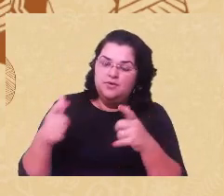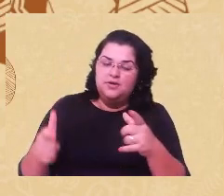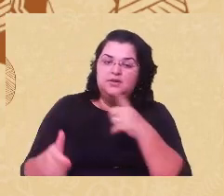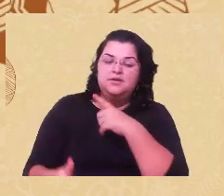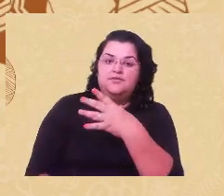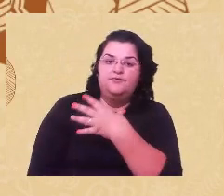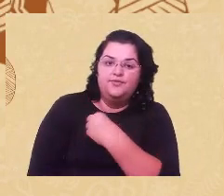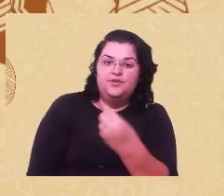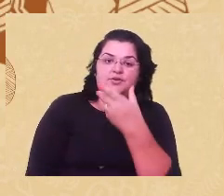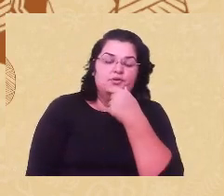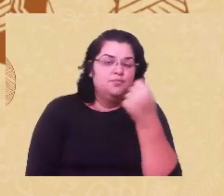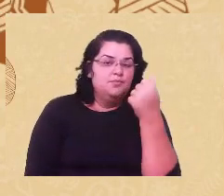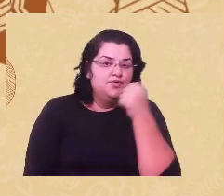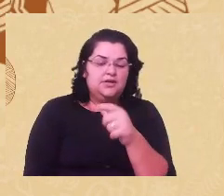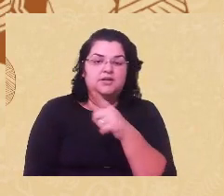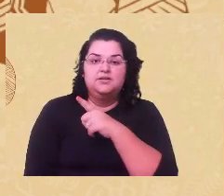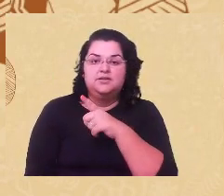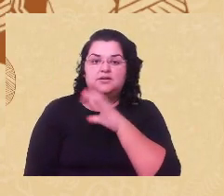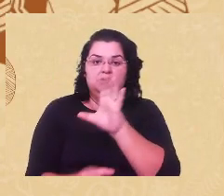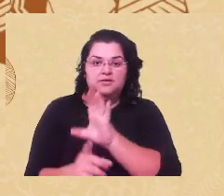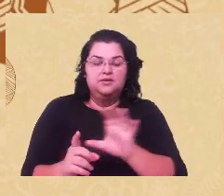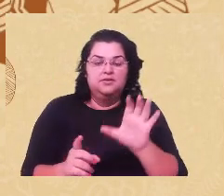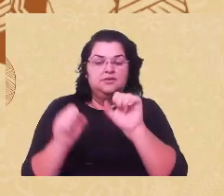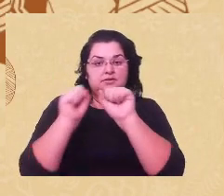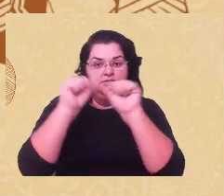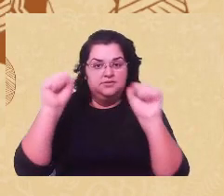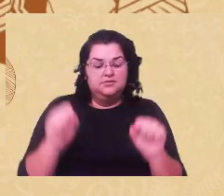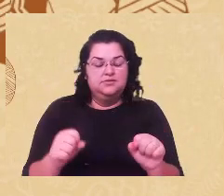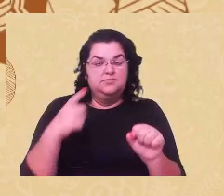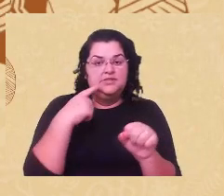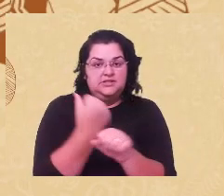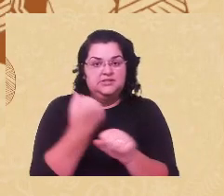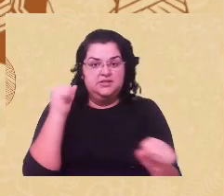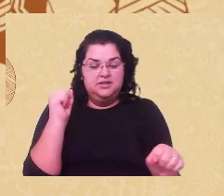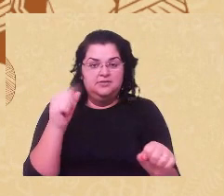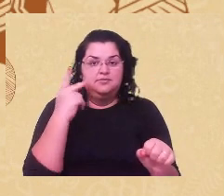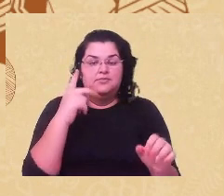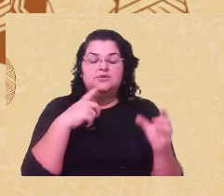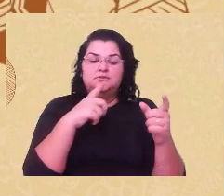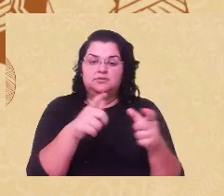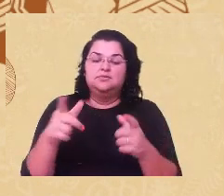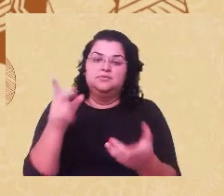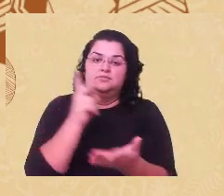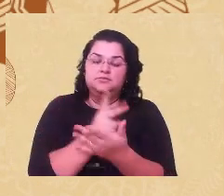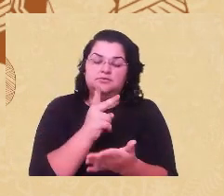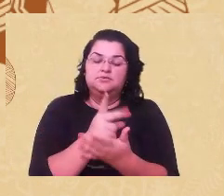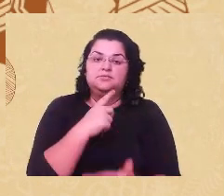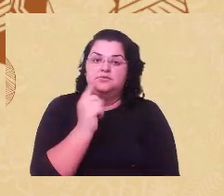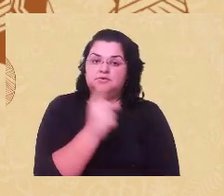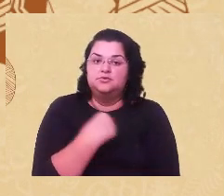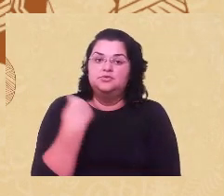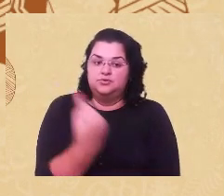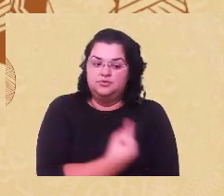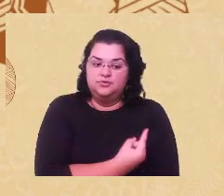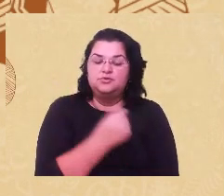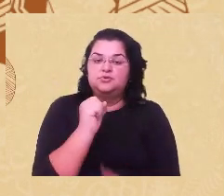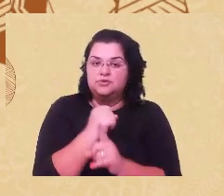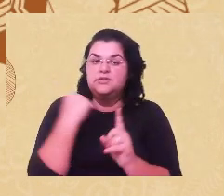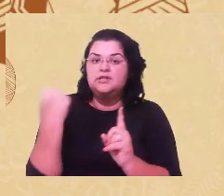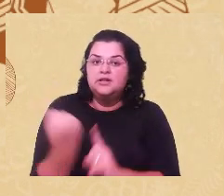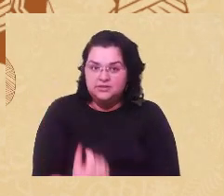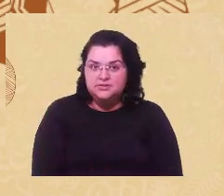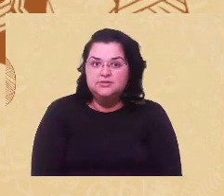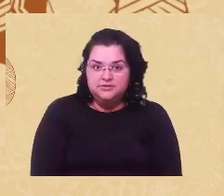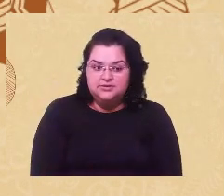têm ocupado desde o sistema escravocrata até a contemporaneidade na nossa sociedade, nessa sociedade